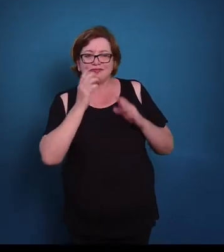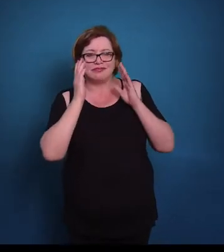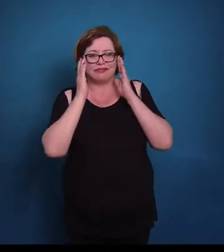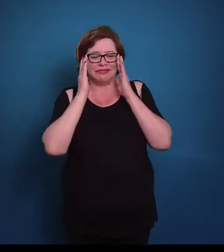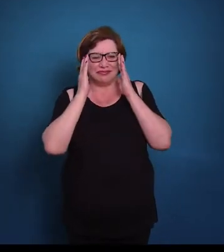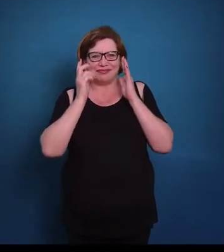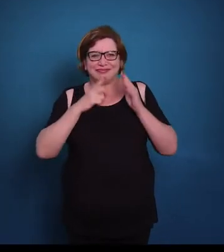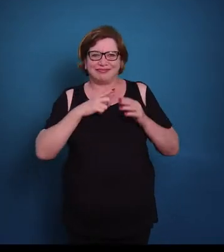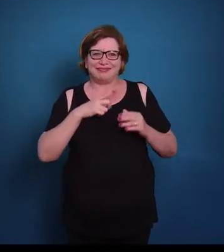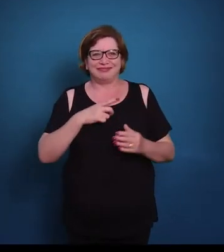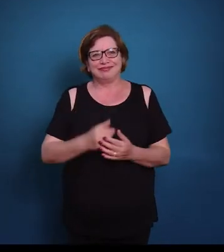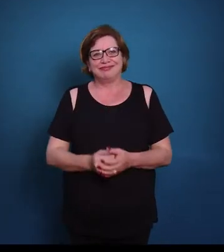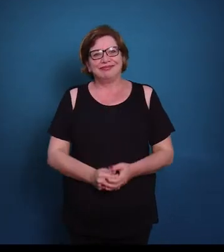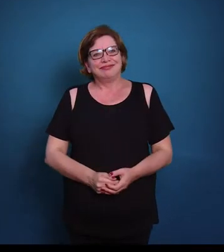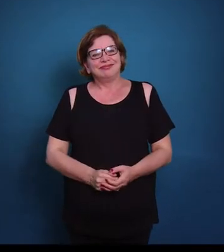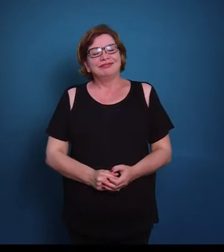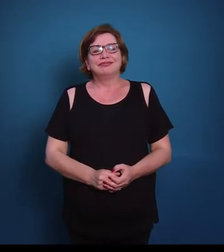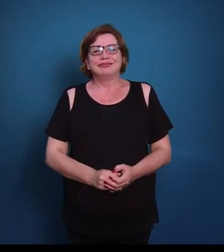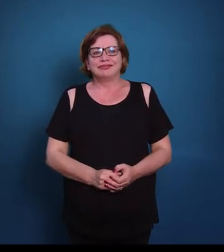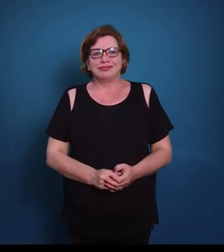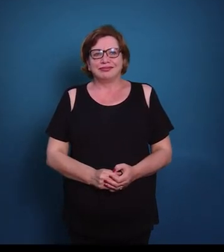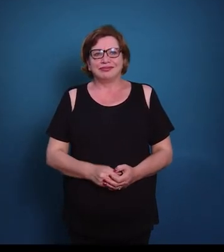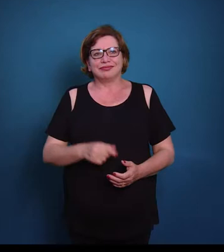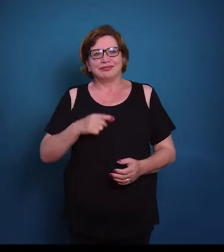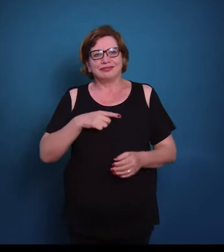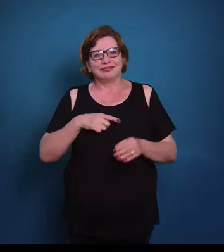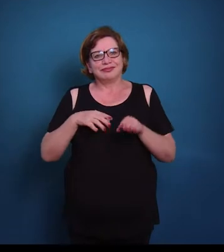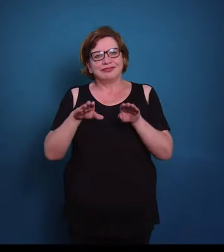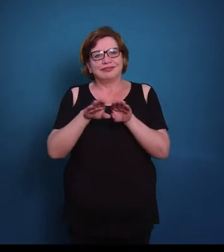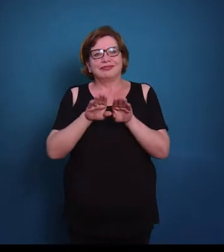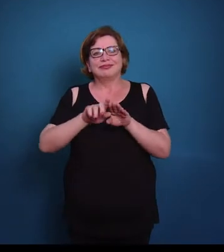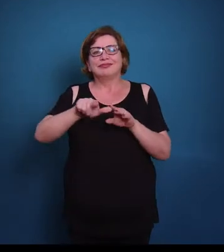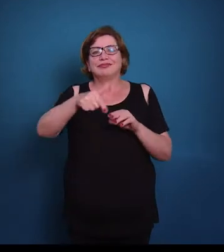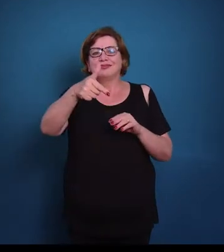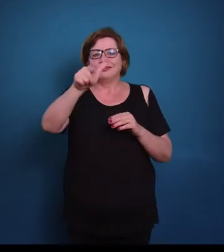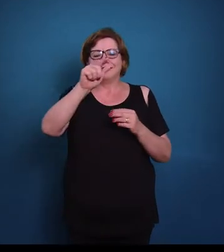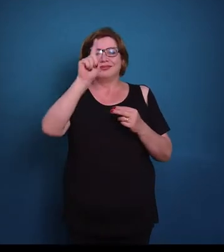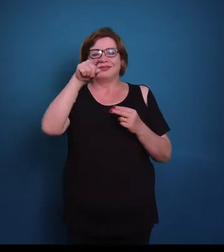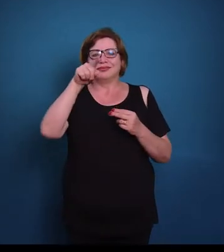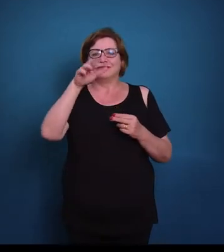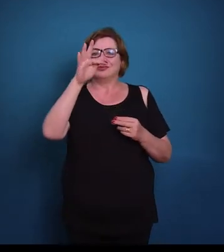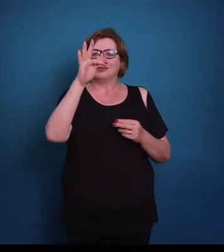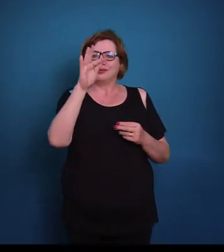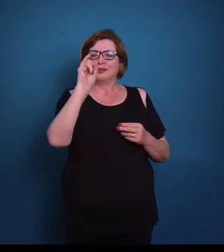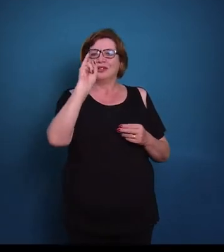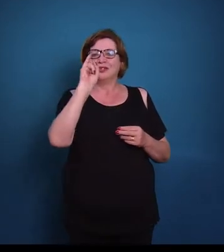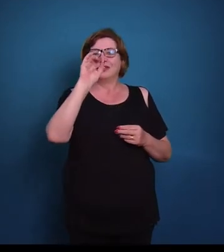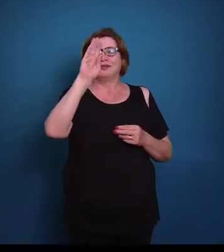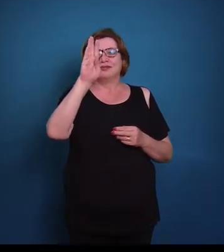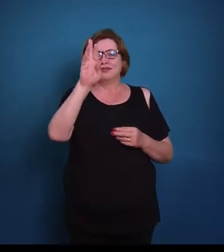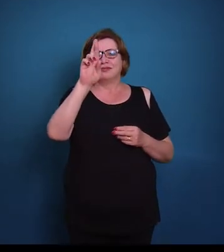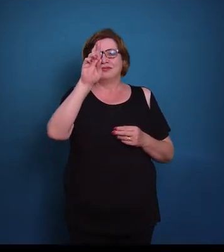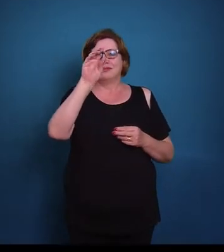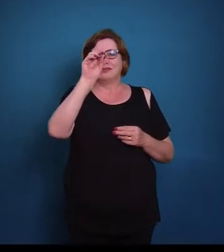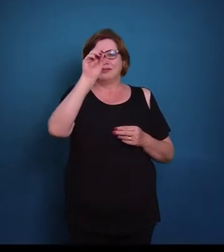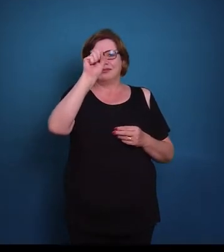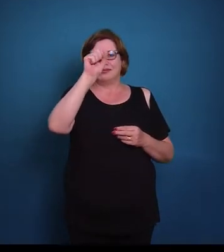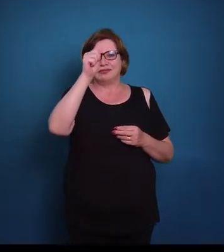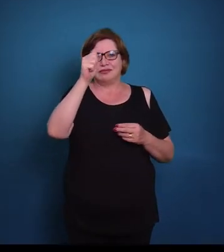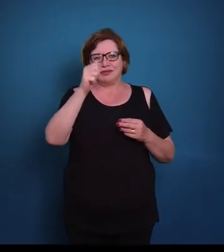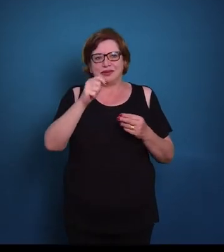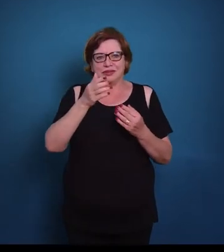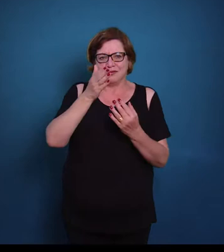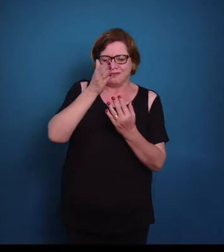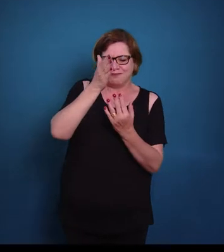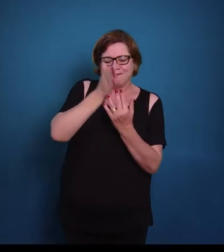fibras. Nós temos a cartilagem fibrosa, então ela tem uma característica intermediária entre a